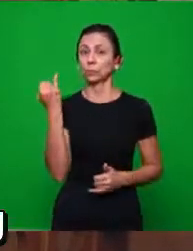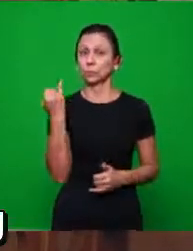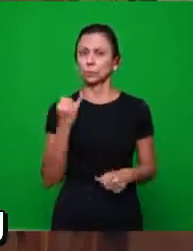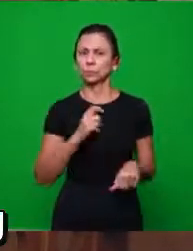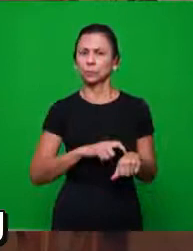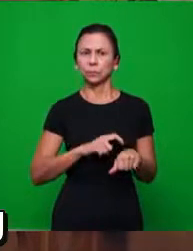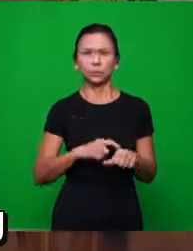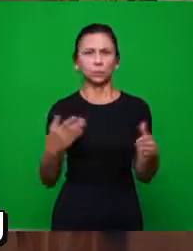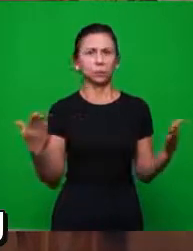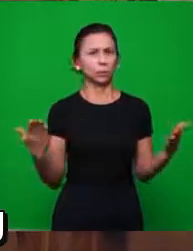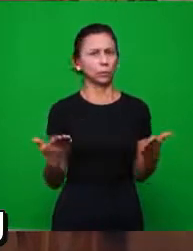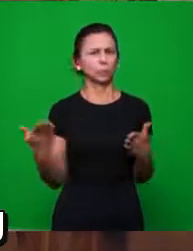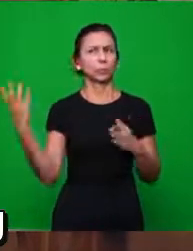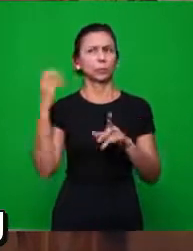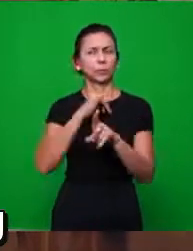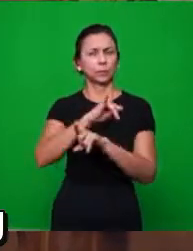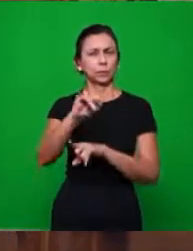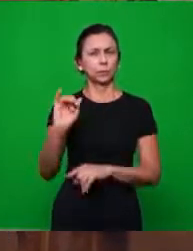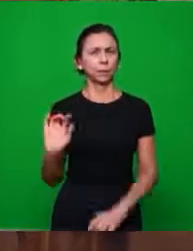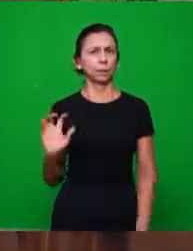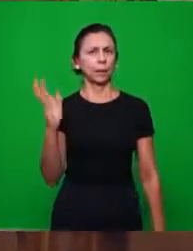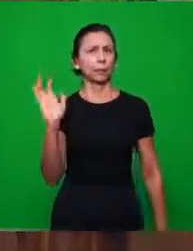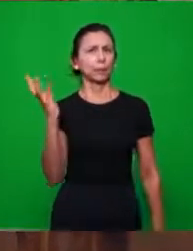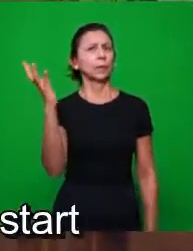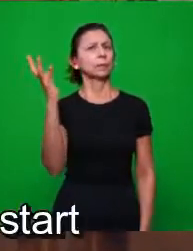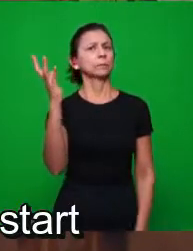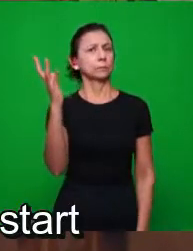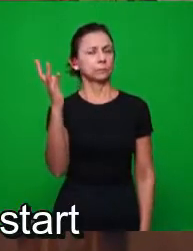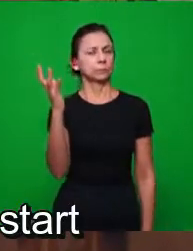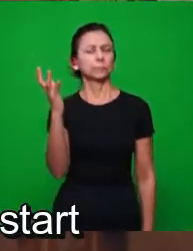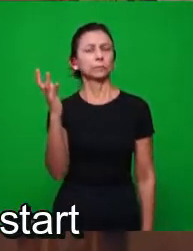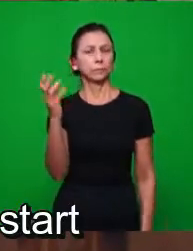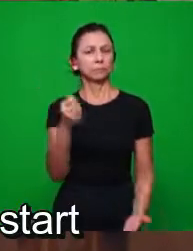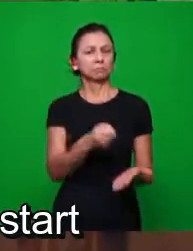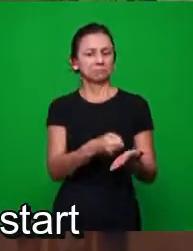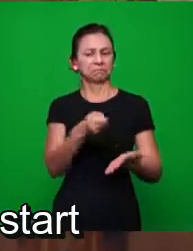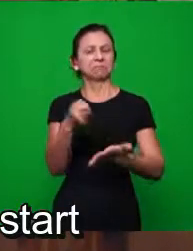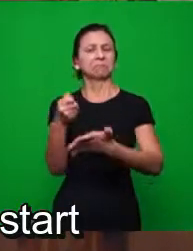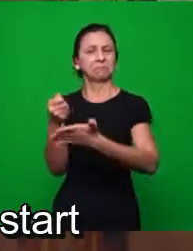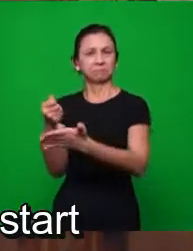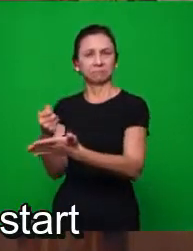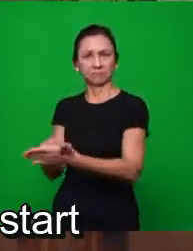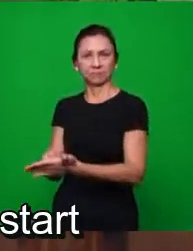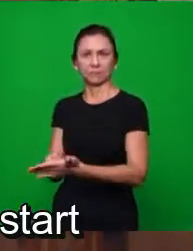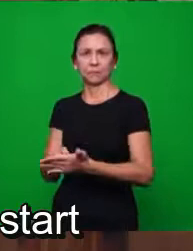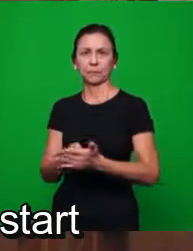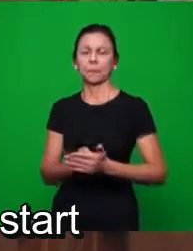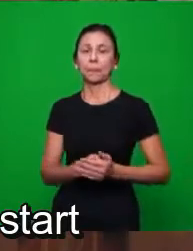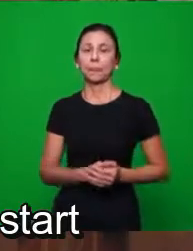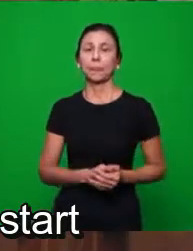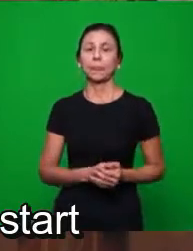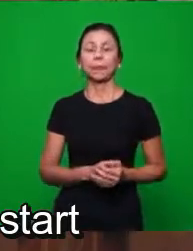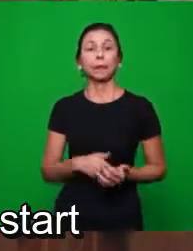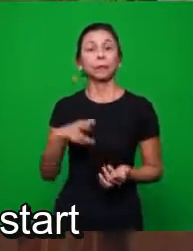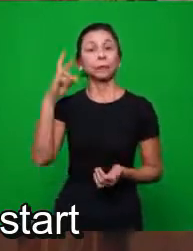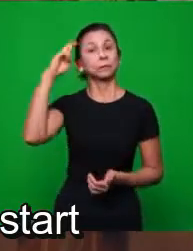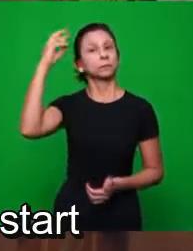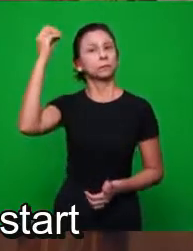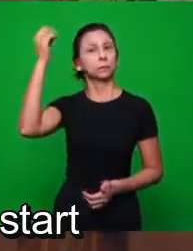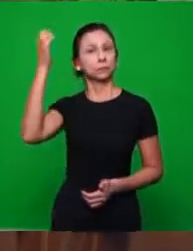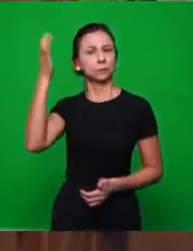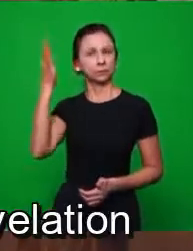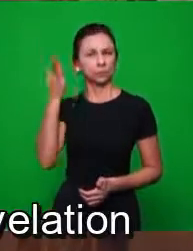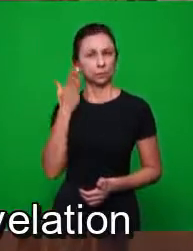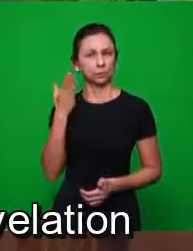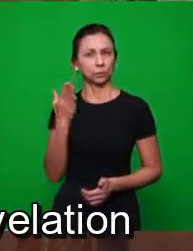momento profético que estamos vivendo. Para tanto, o Senhor determinou que déssemos